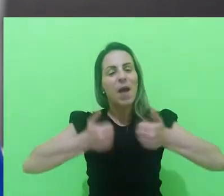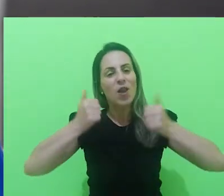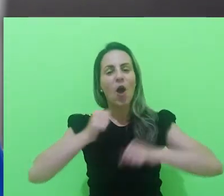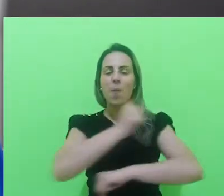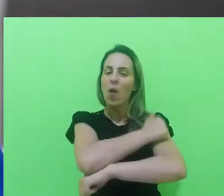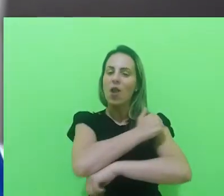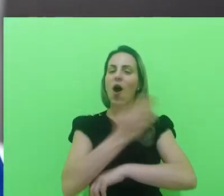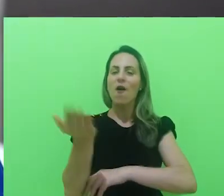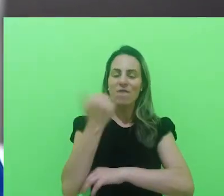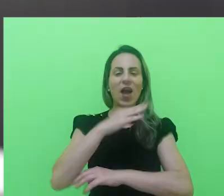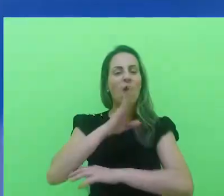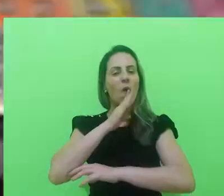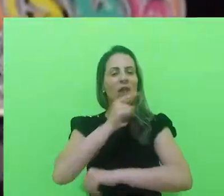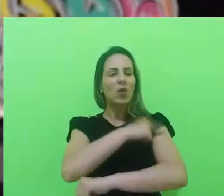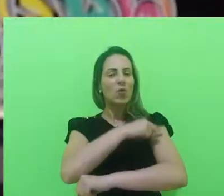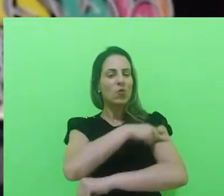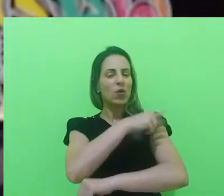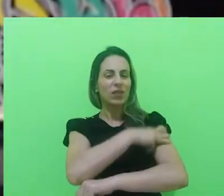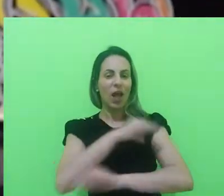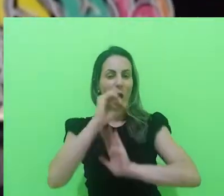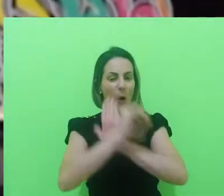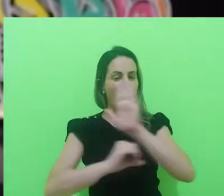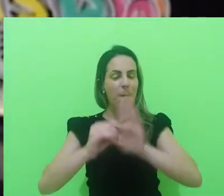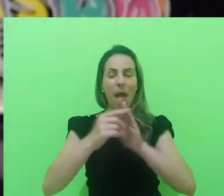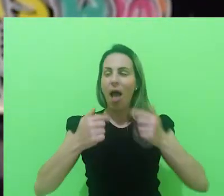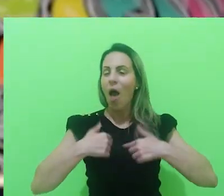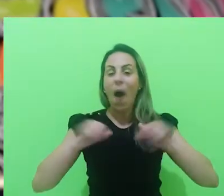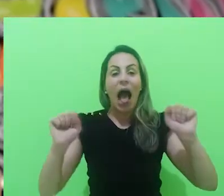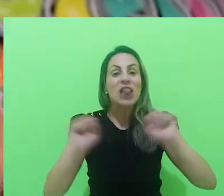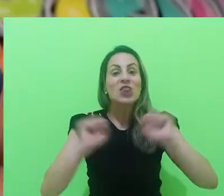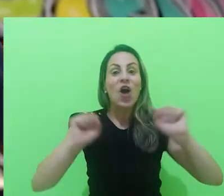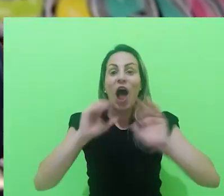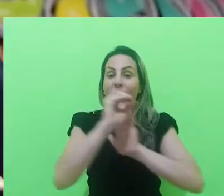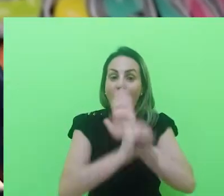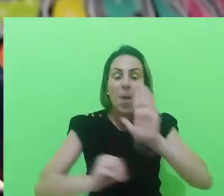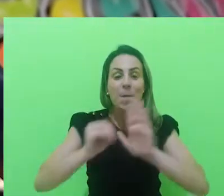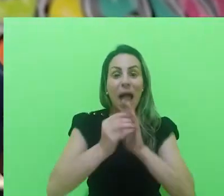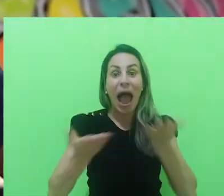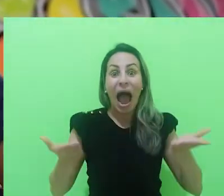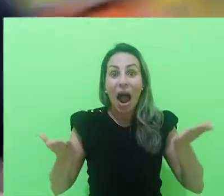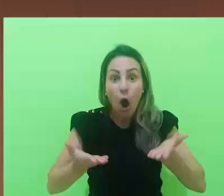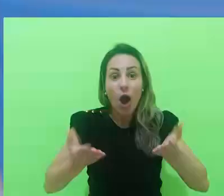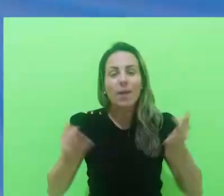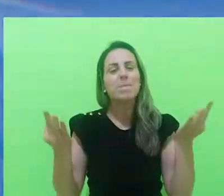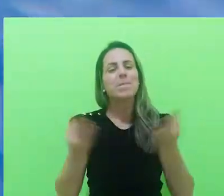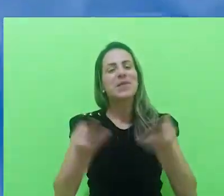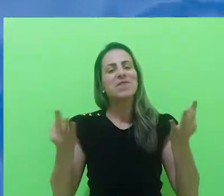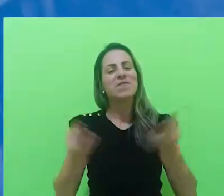conhecer o novo ensino médio do Objetivo. Eu já adorava o Objetivo. Agora está perfeito.